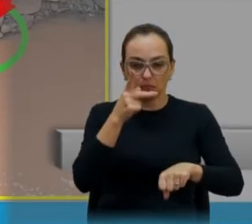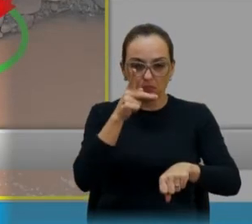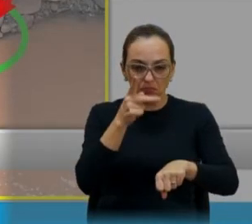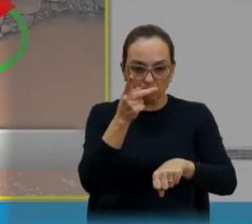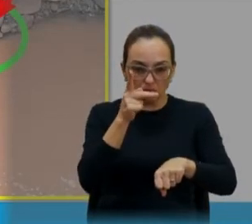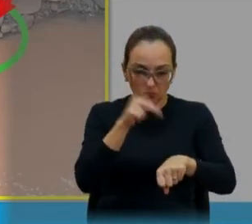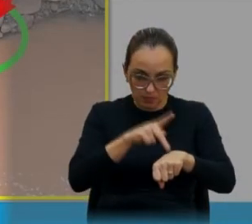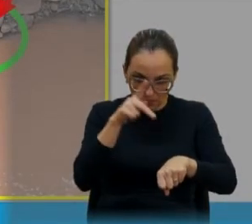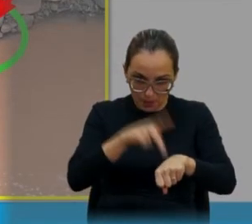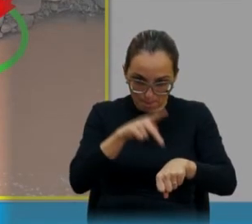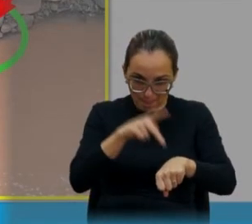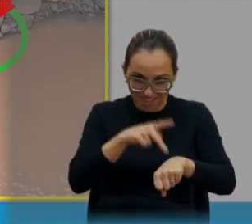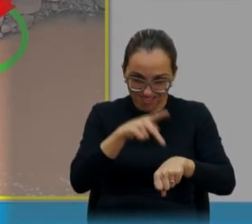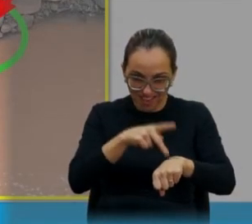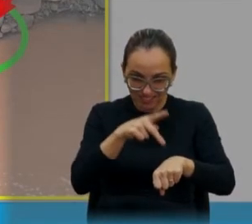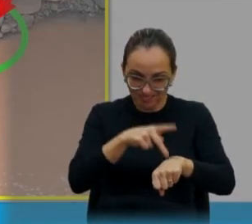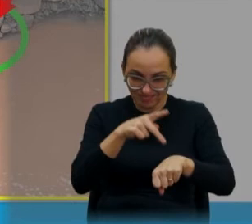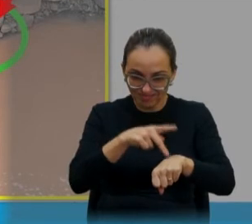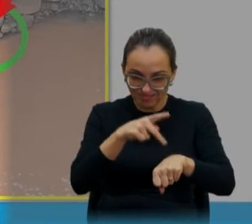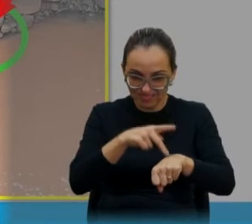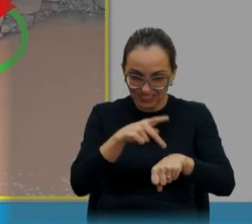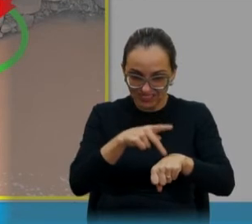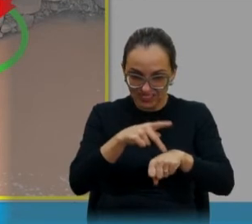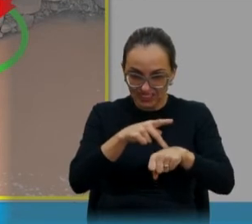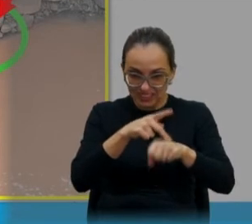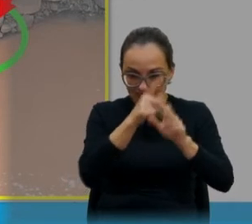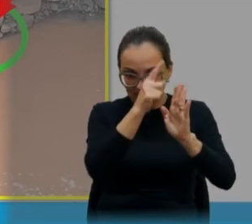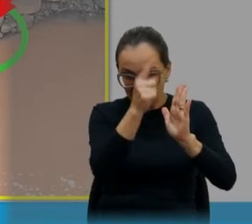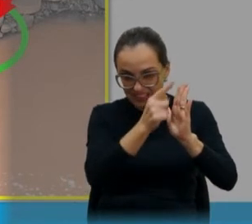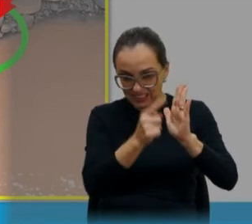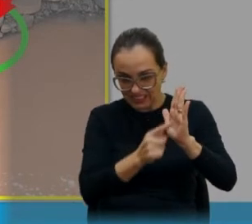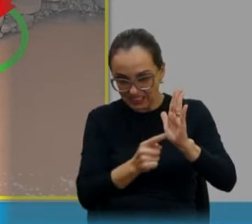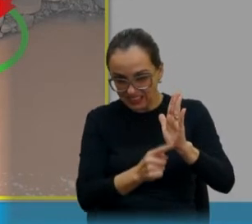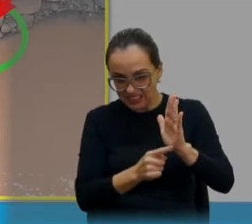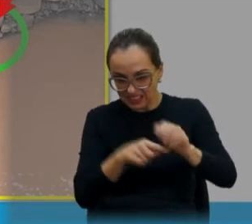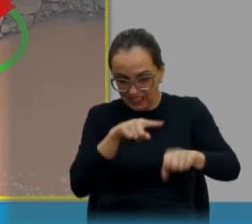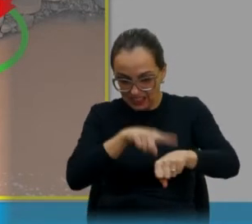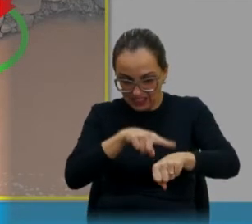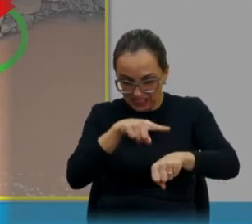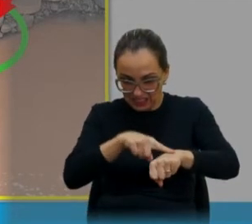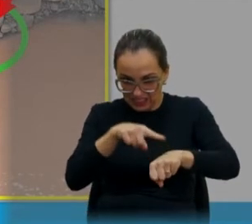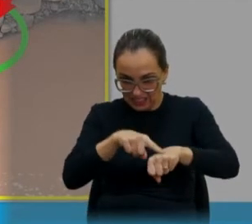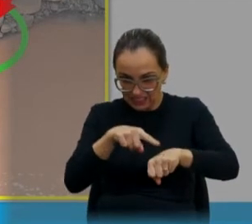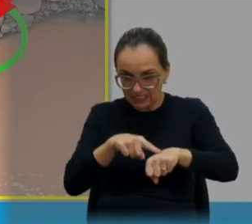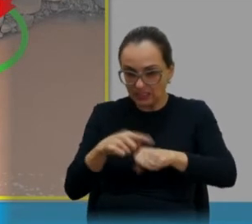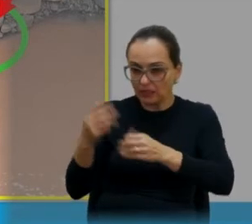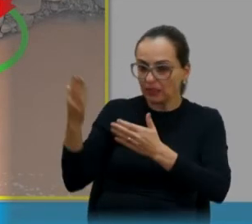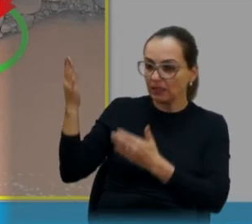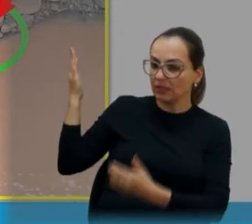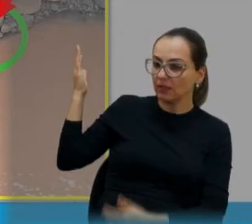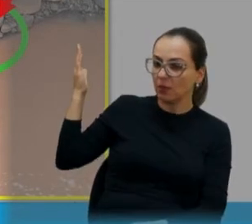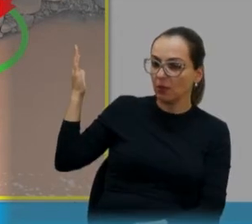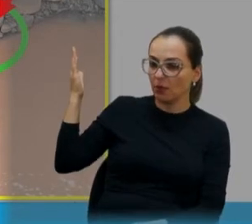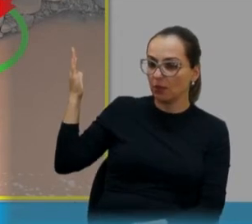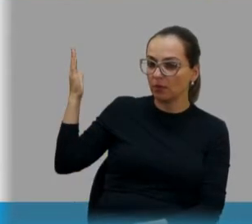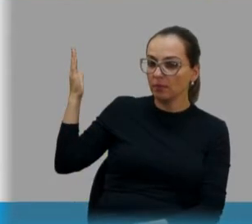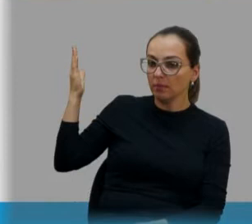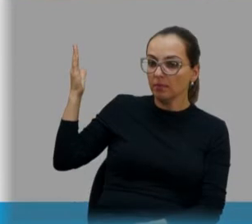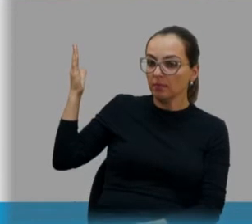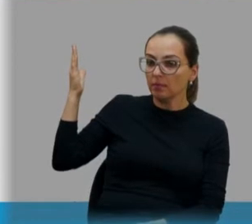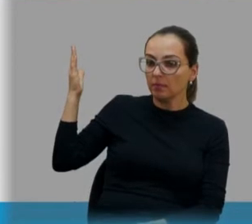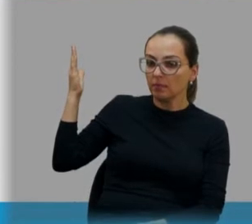Passa aí, onde você vê aqui, você coloca os dedos na rachadura, no concreto. Isso é uma